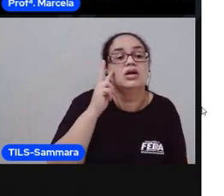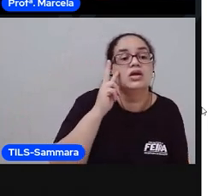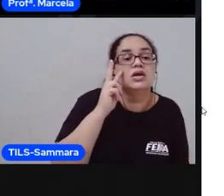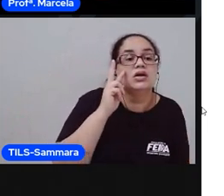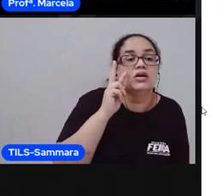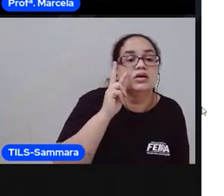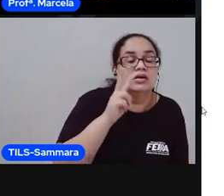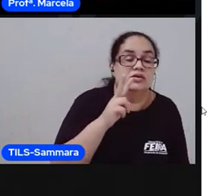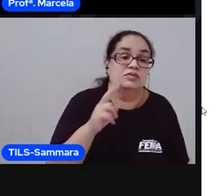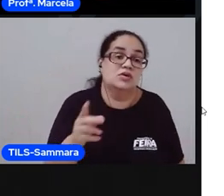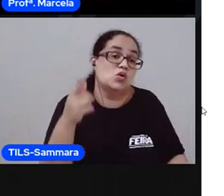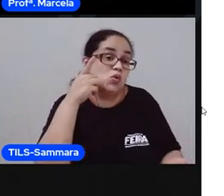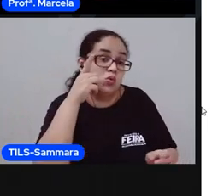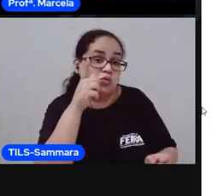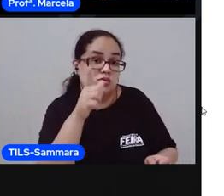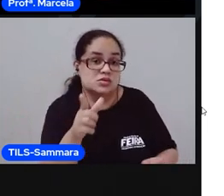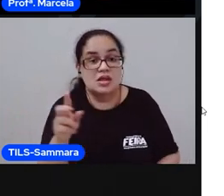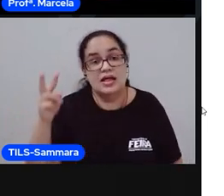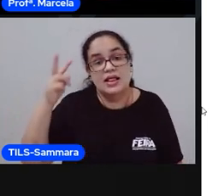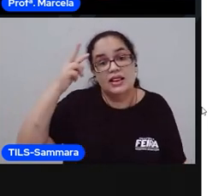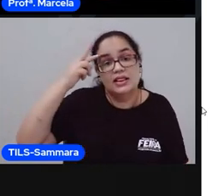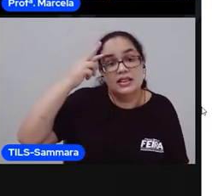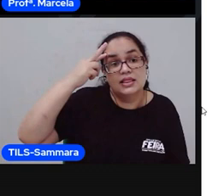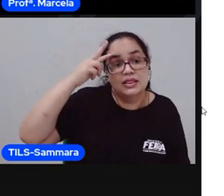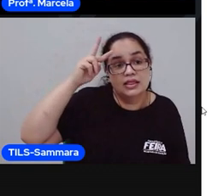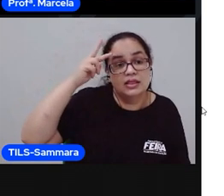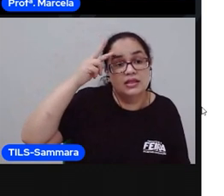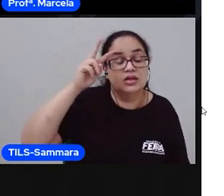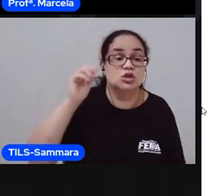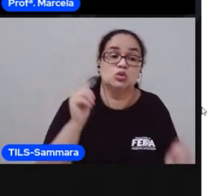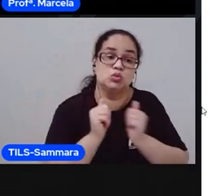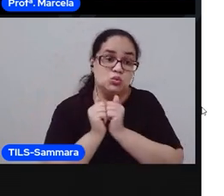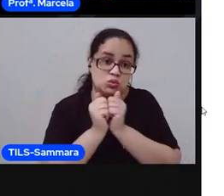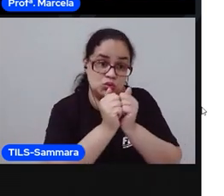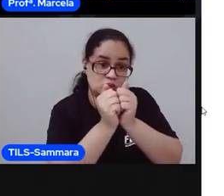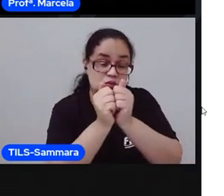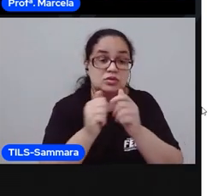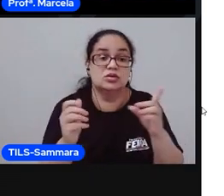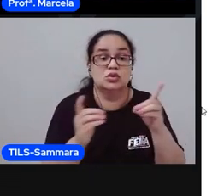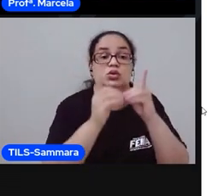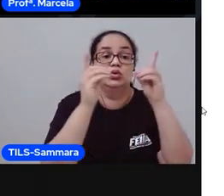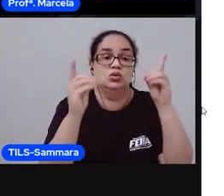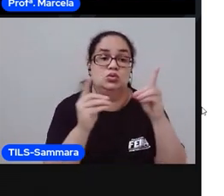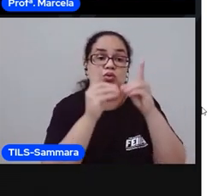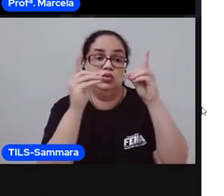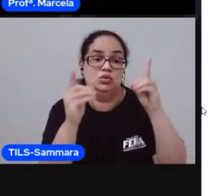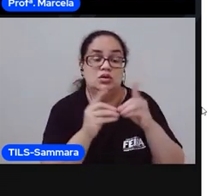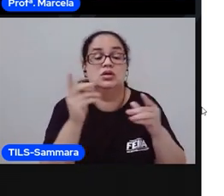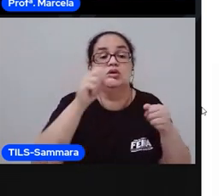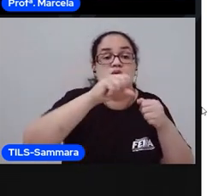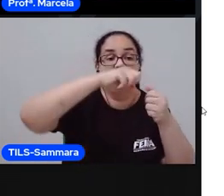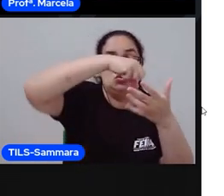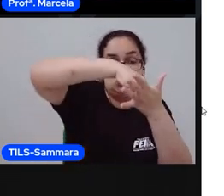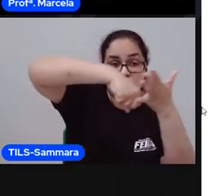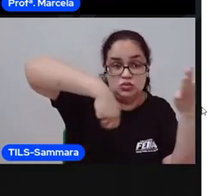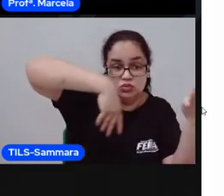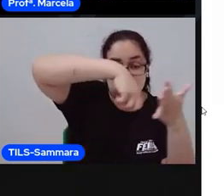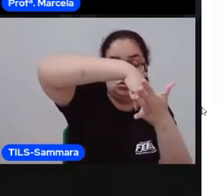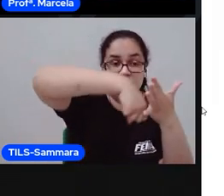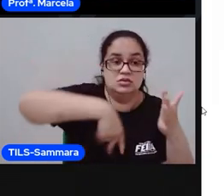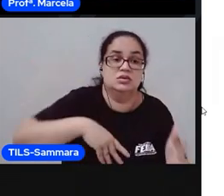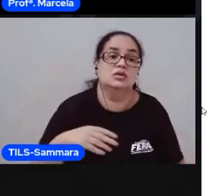vai acertar. Lembra de acompanhar essa dinâmica com a sua atividade. Porque aí você já